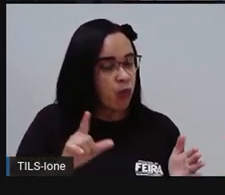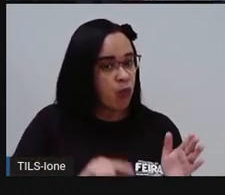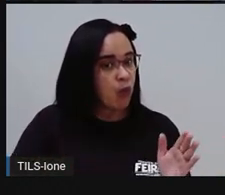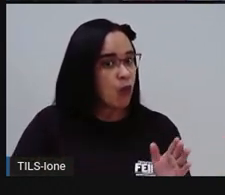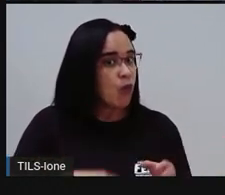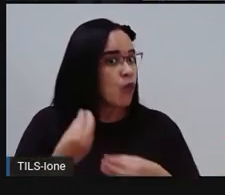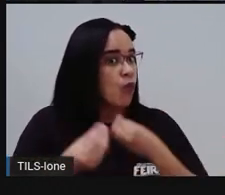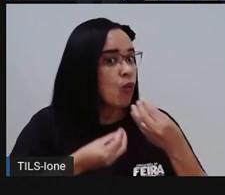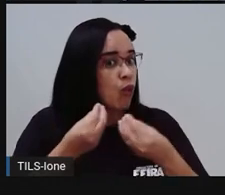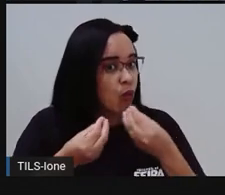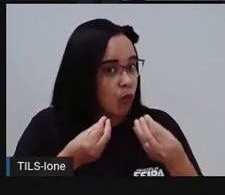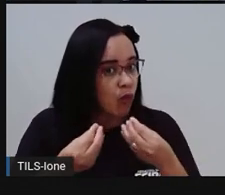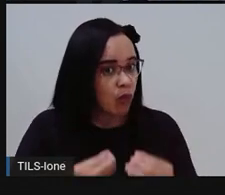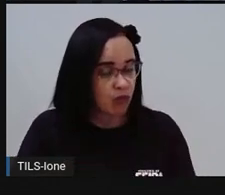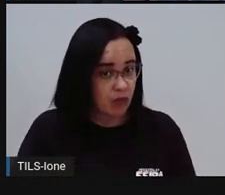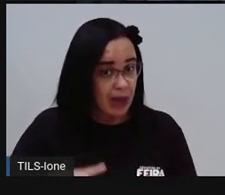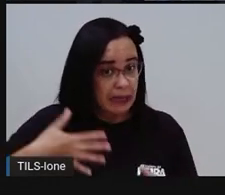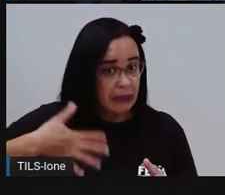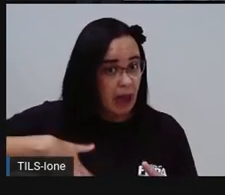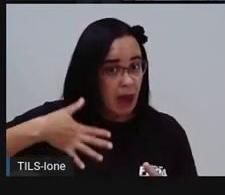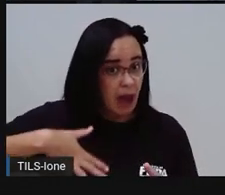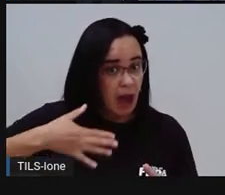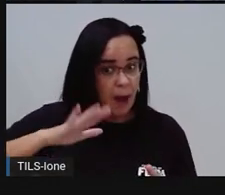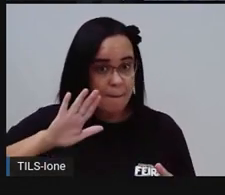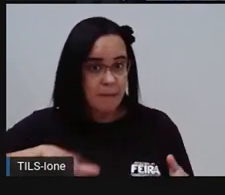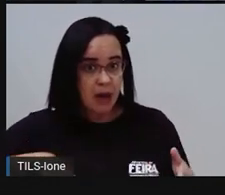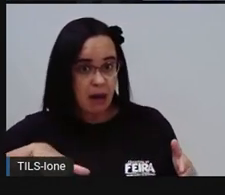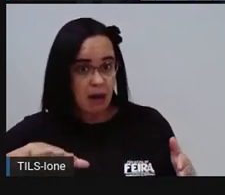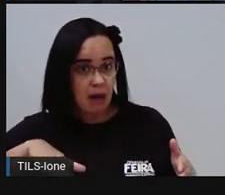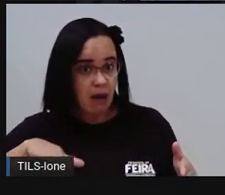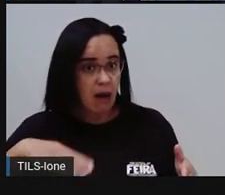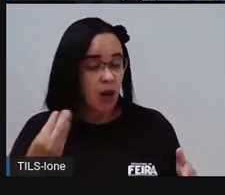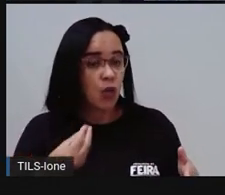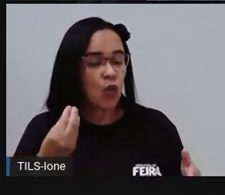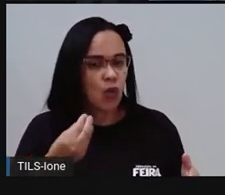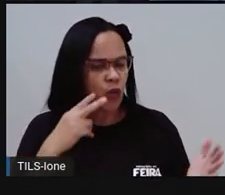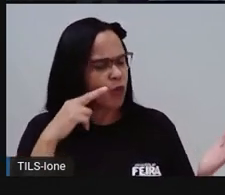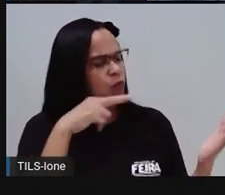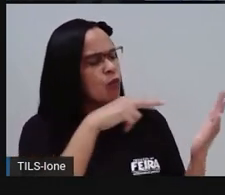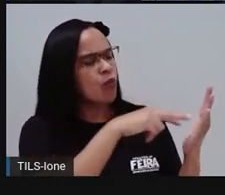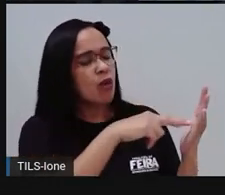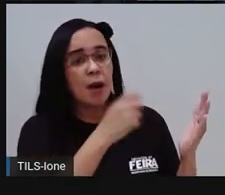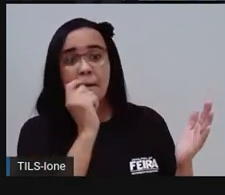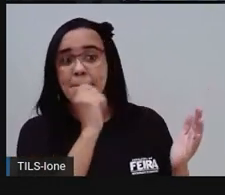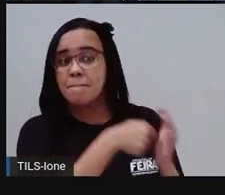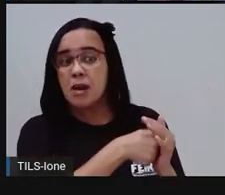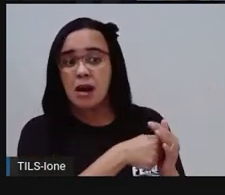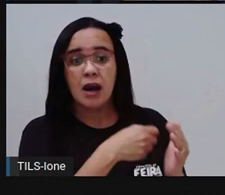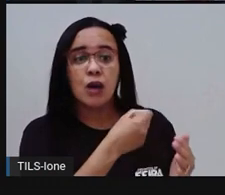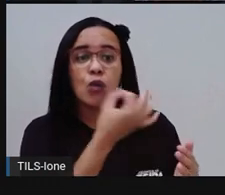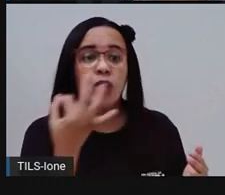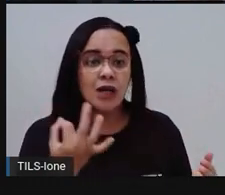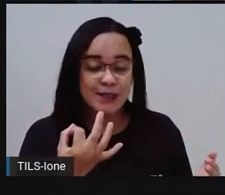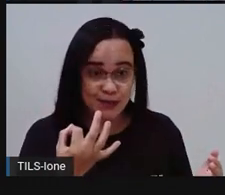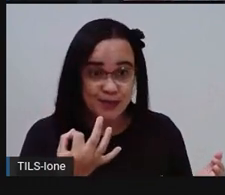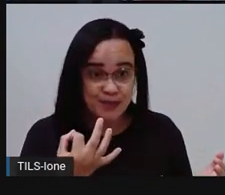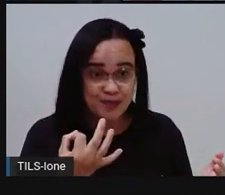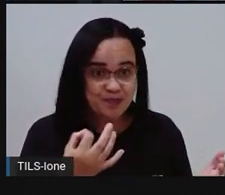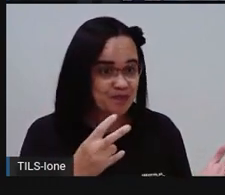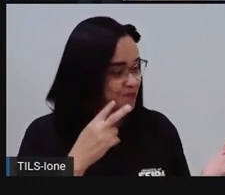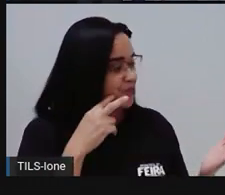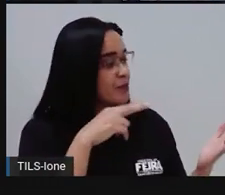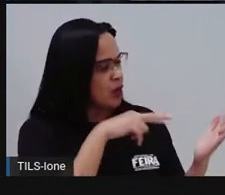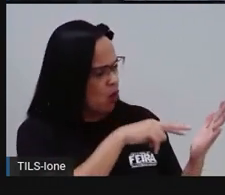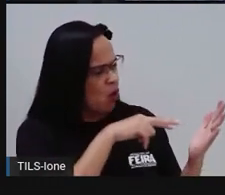Você consegue ver aí onde é que está o valor? Tenta olhar como é a conta da sua casa, observa aí, olha